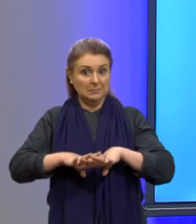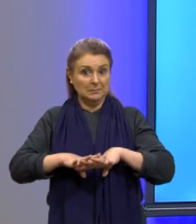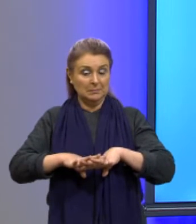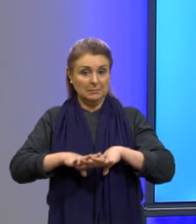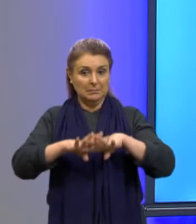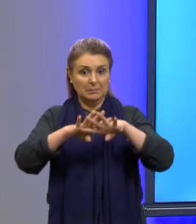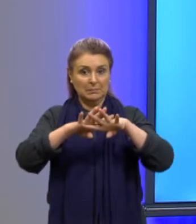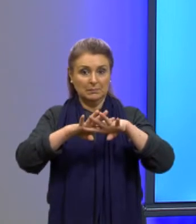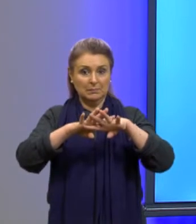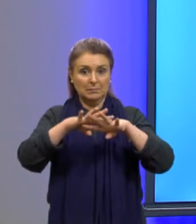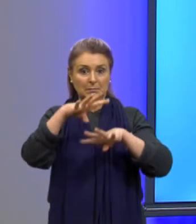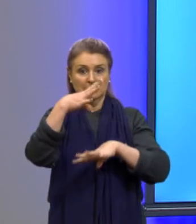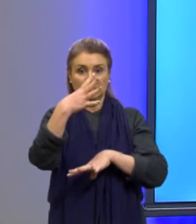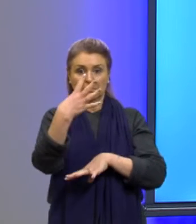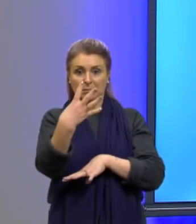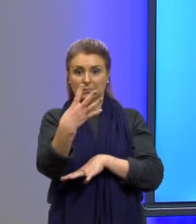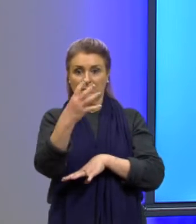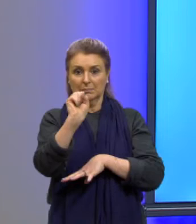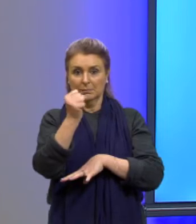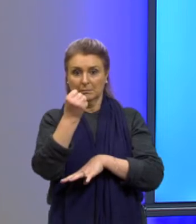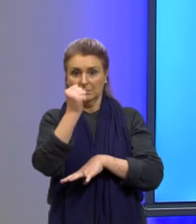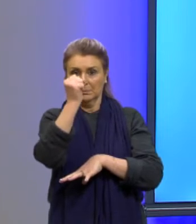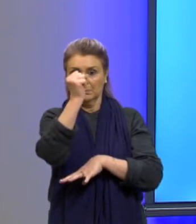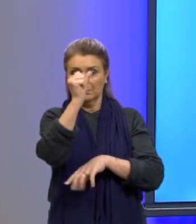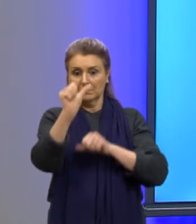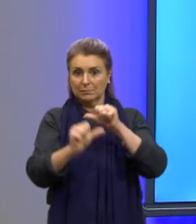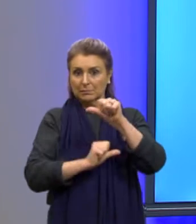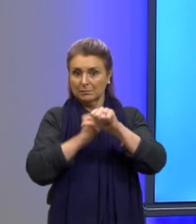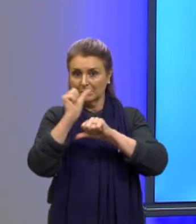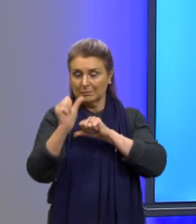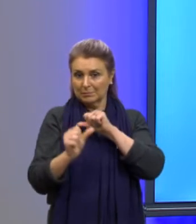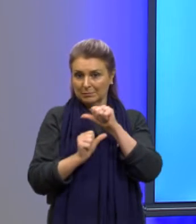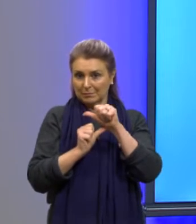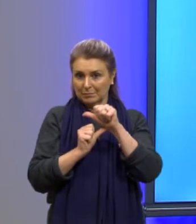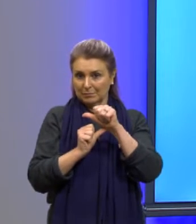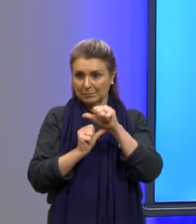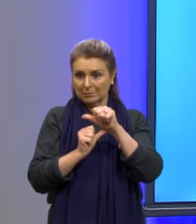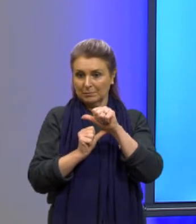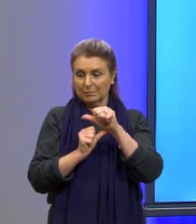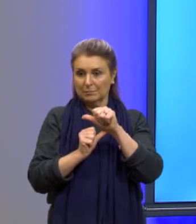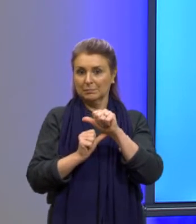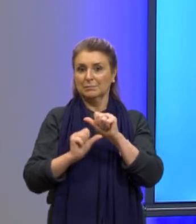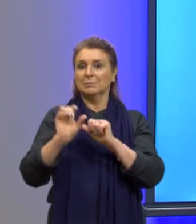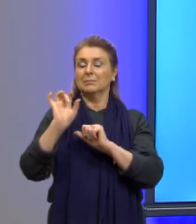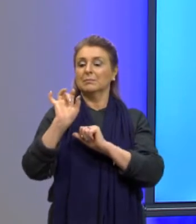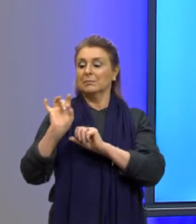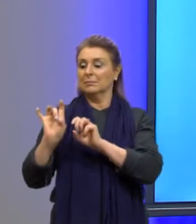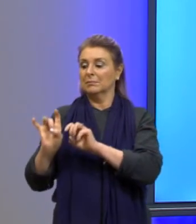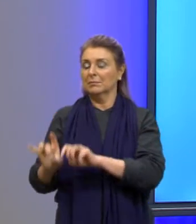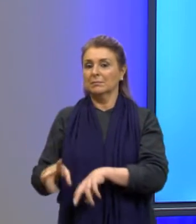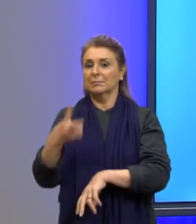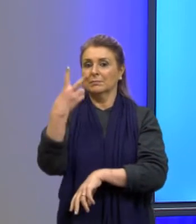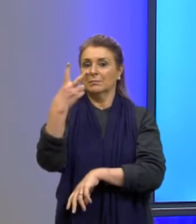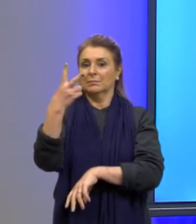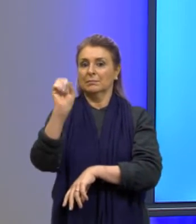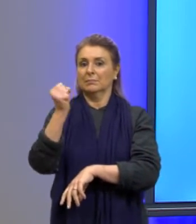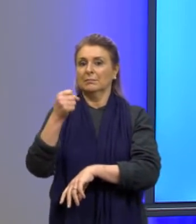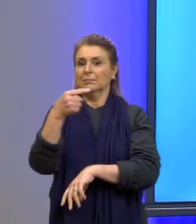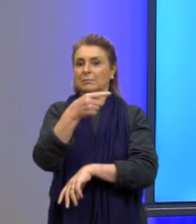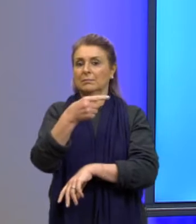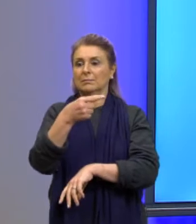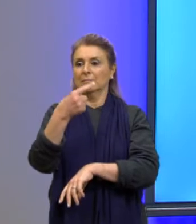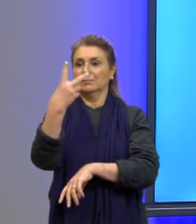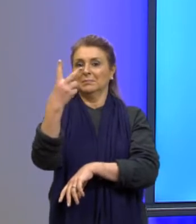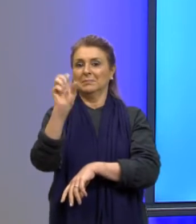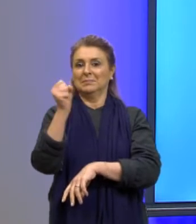passando 48 de um lado para o outro sobra para nós 28. Vejam que ia sobrar menos 28 com